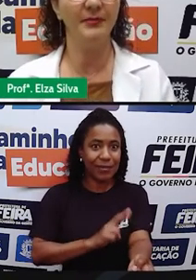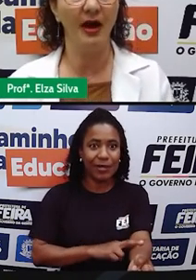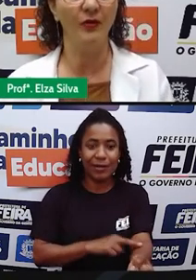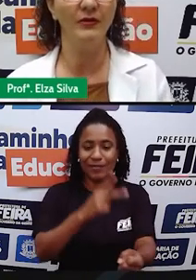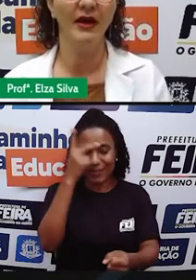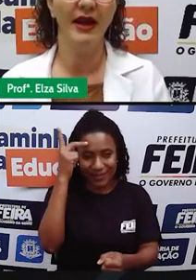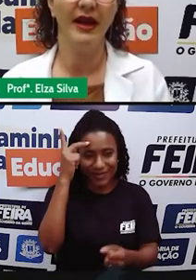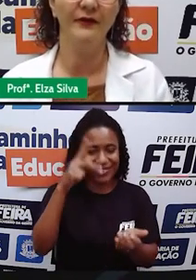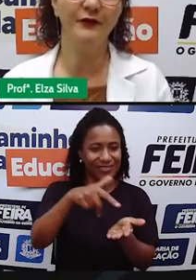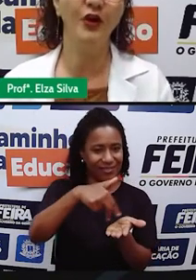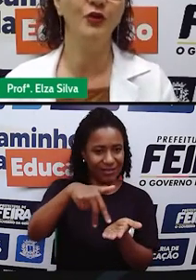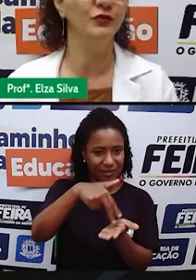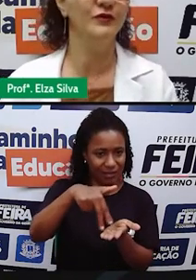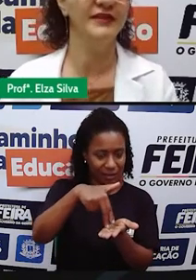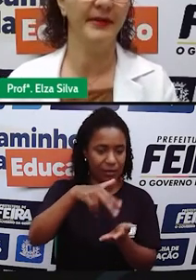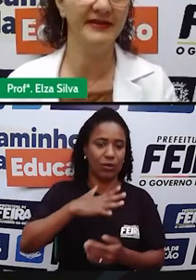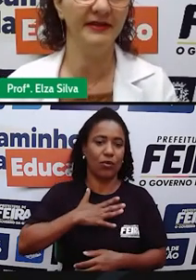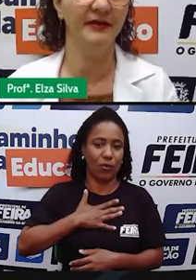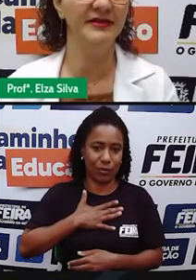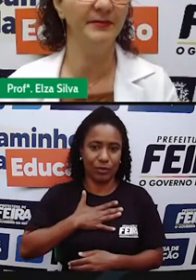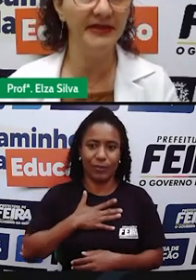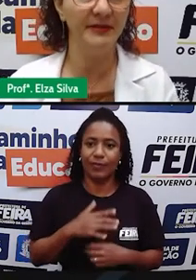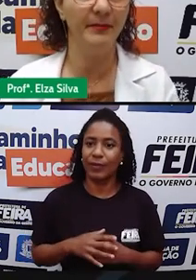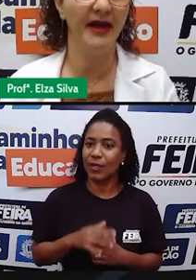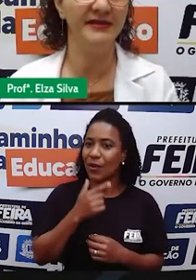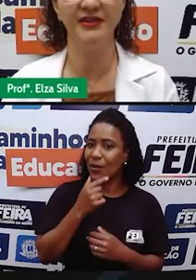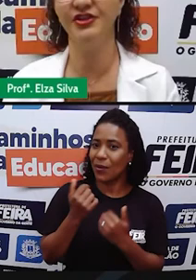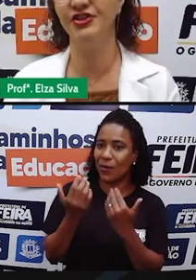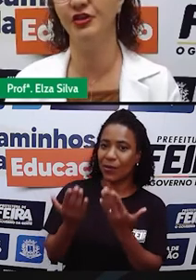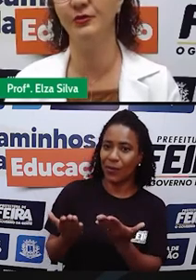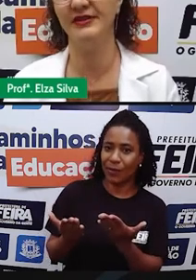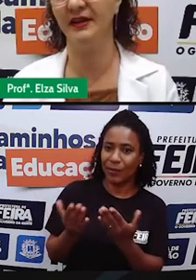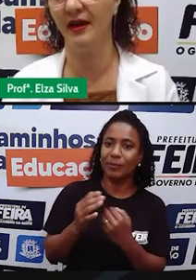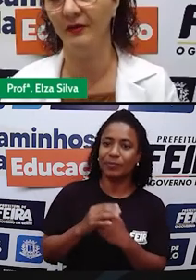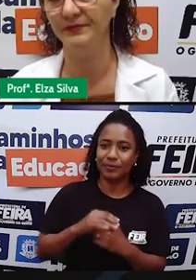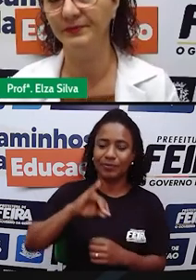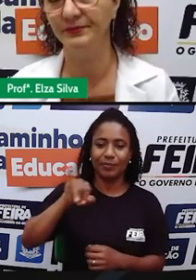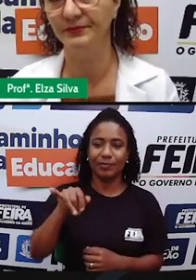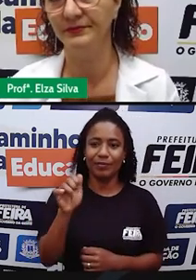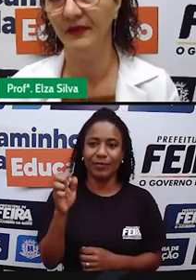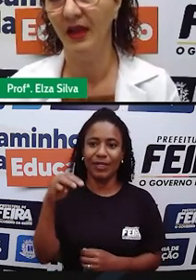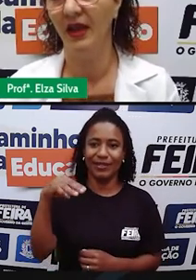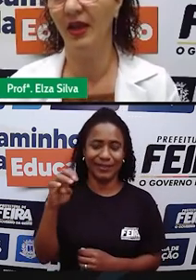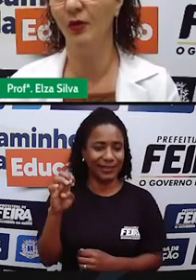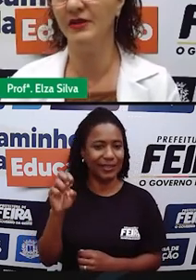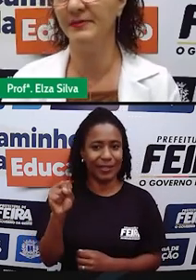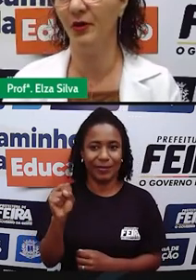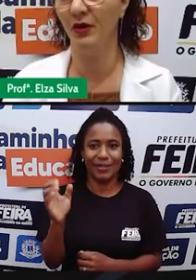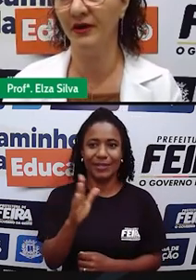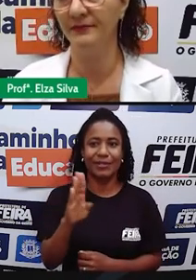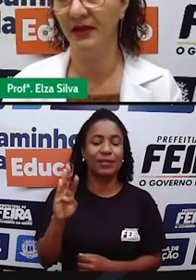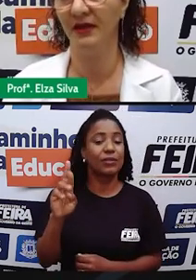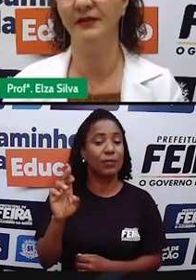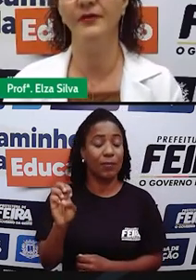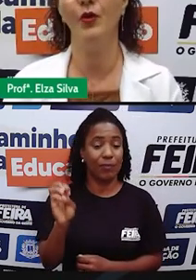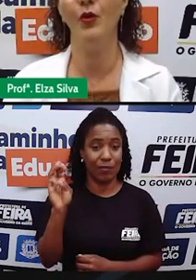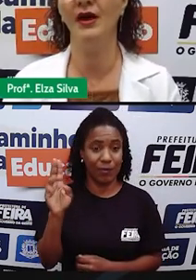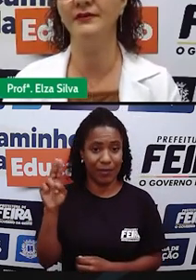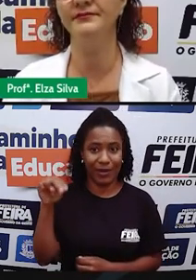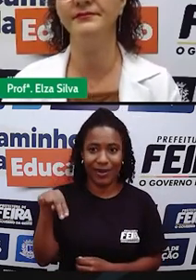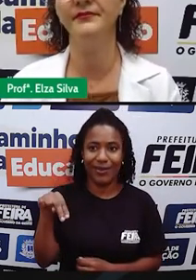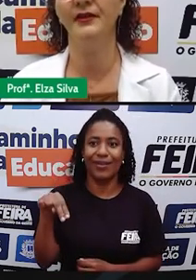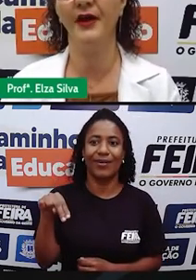James Brown foi um dos representantes principais deste estilo musical. He was born in